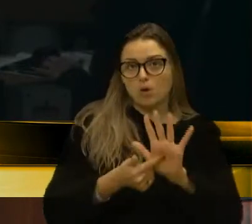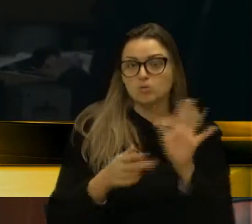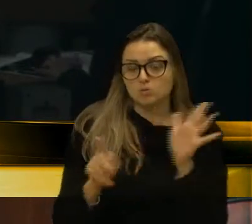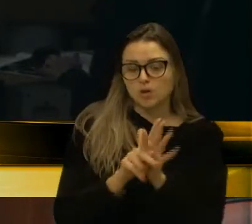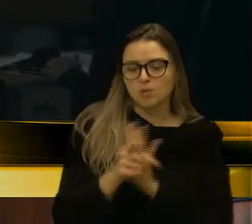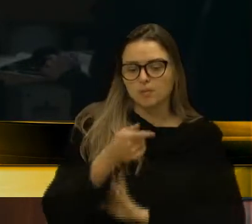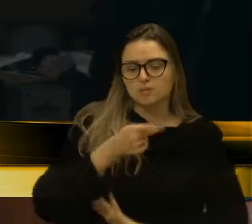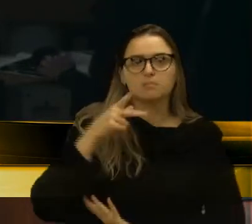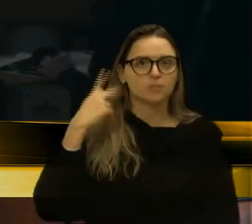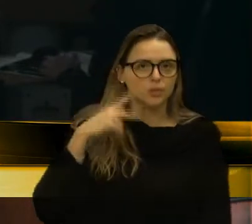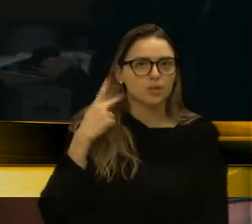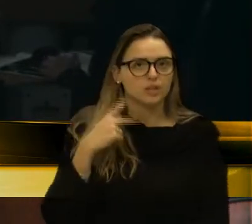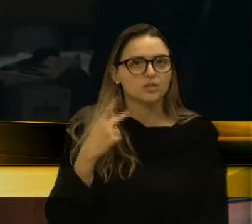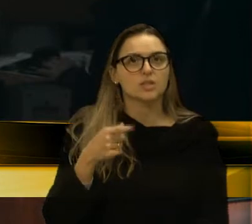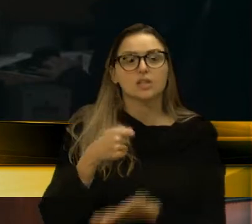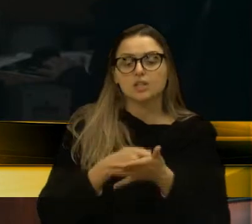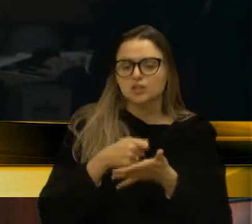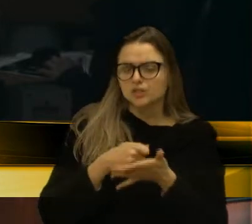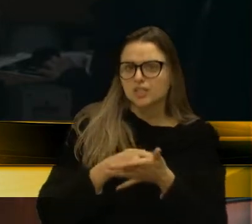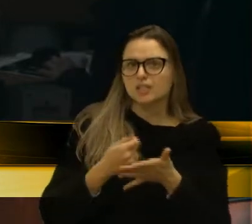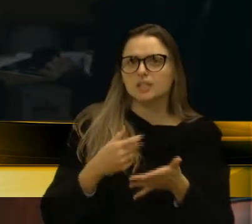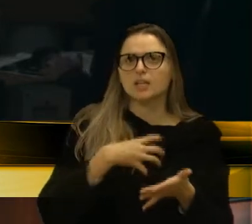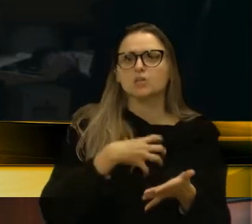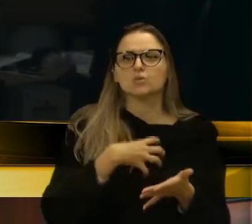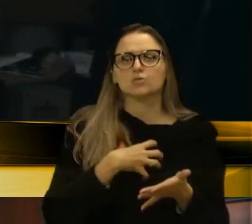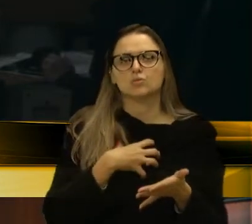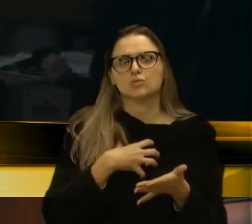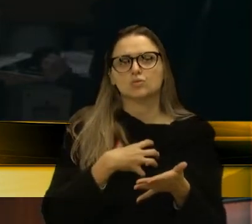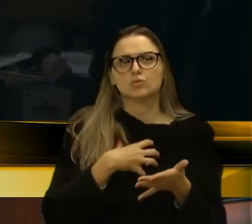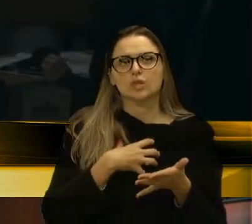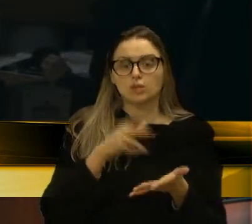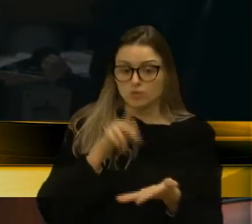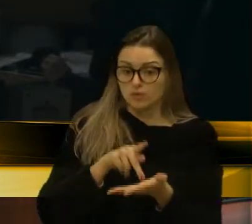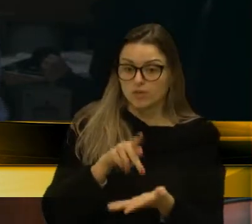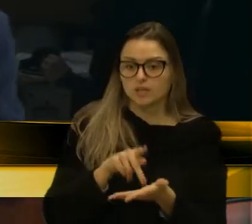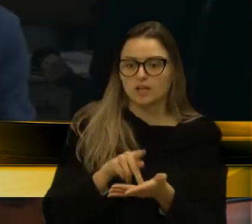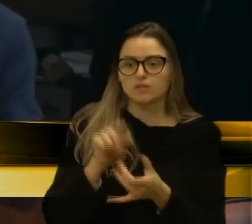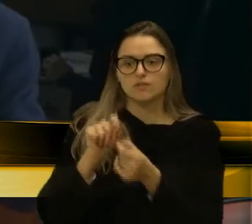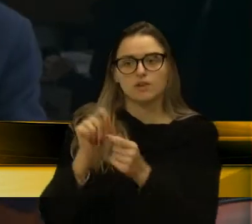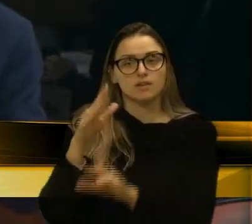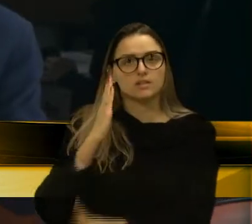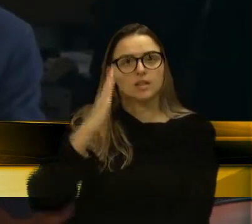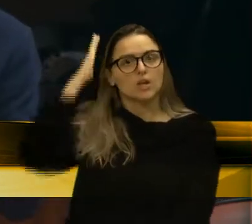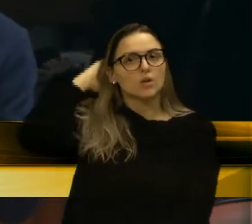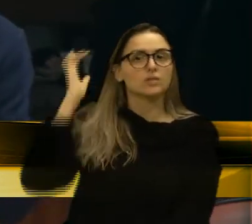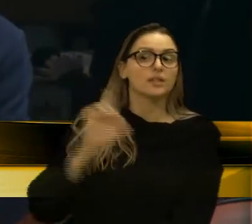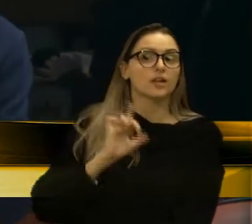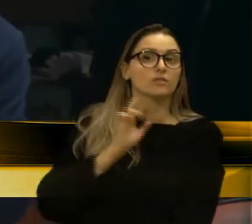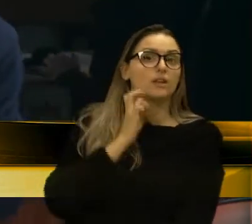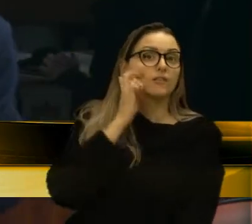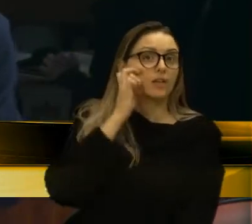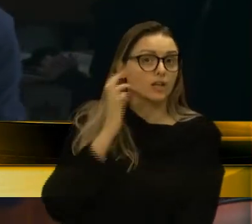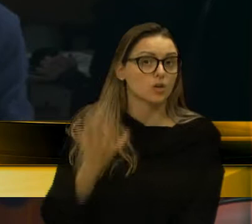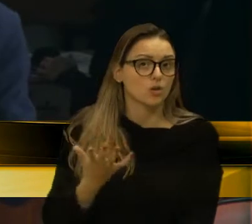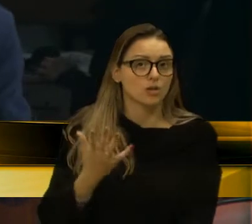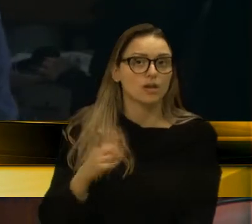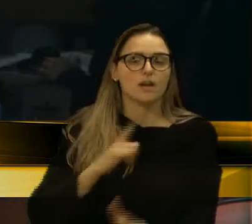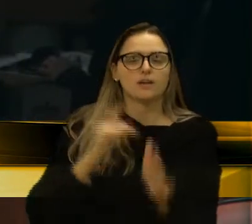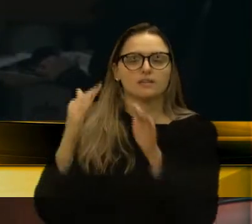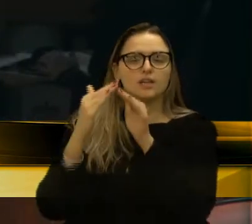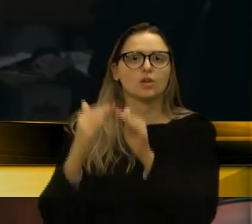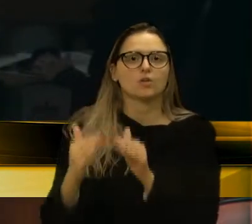tentar, de uma forma honesta, constranger o prefeito a ser coerente.